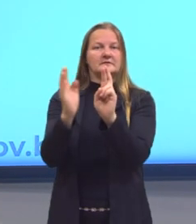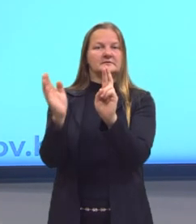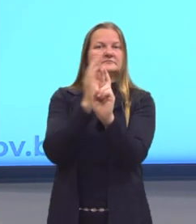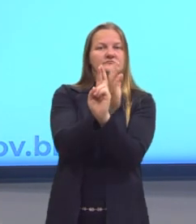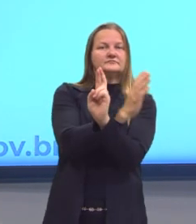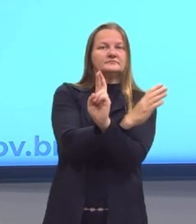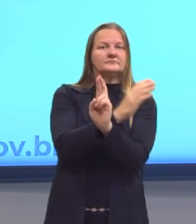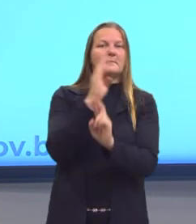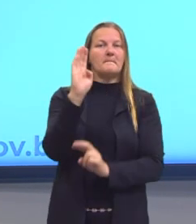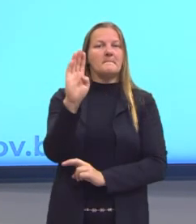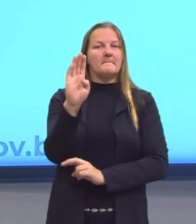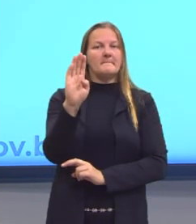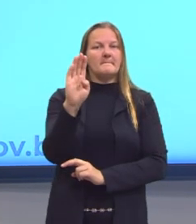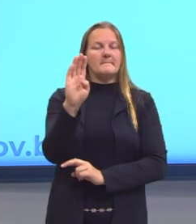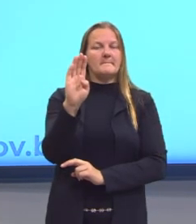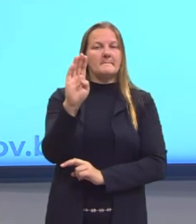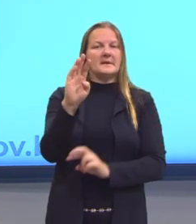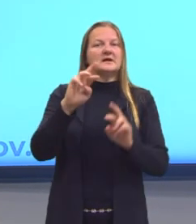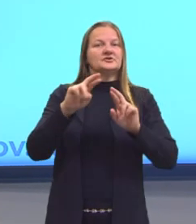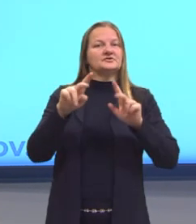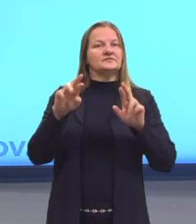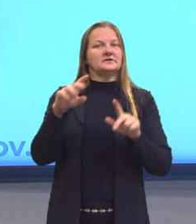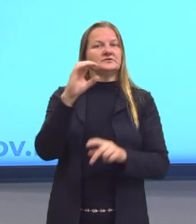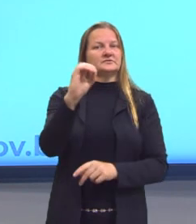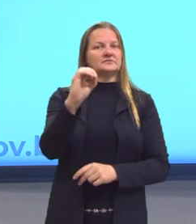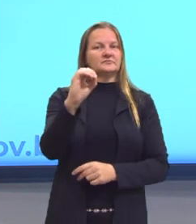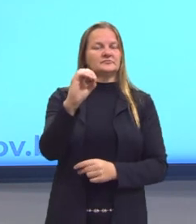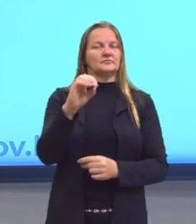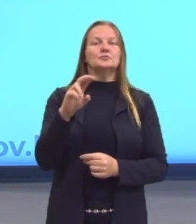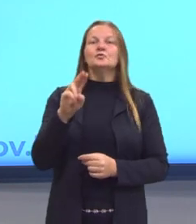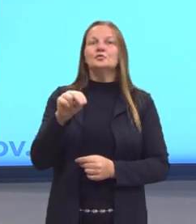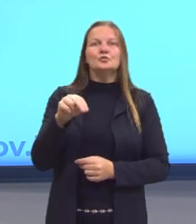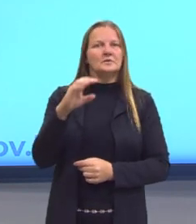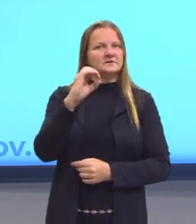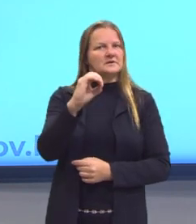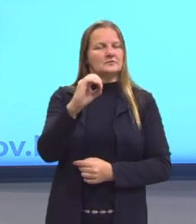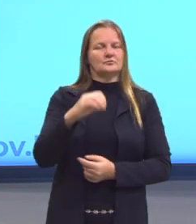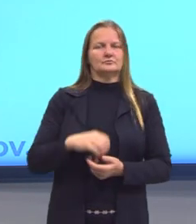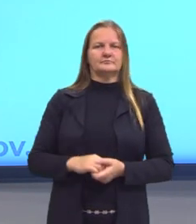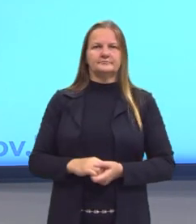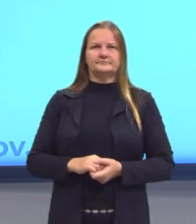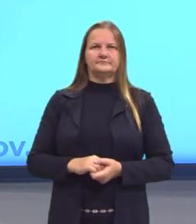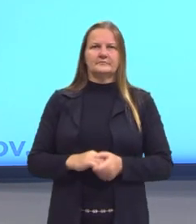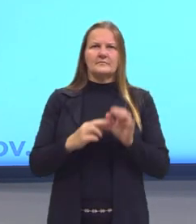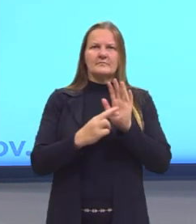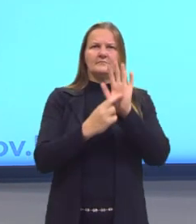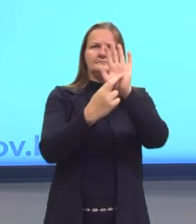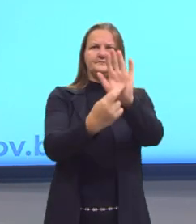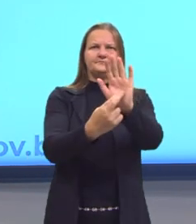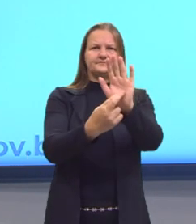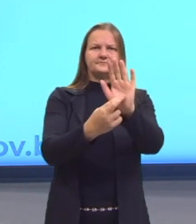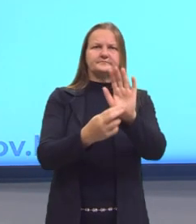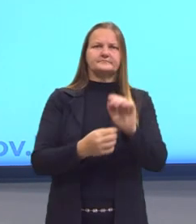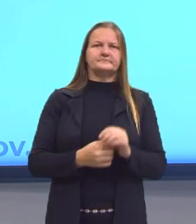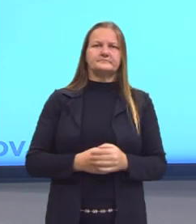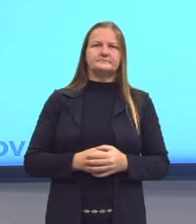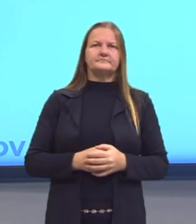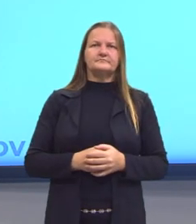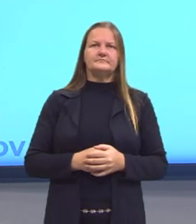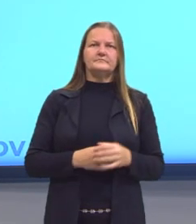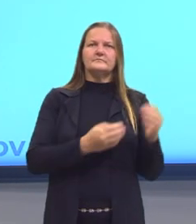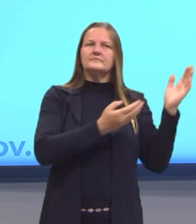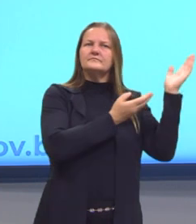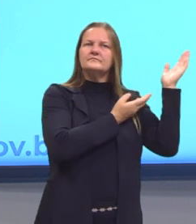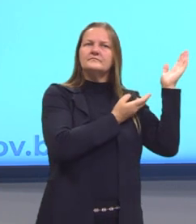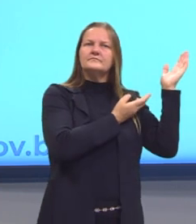o B tem que ser diferente de zero. E aqui as formas de representar a razão, aqui na forma de